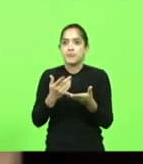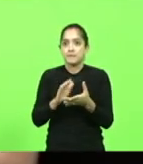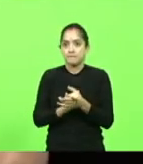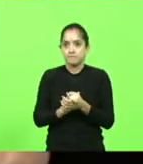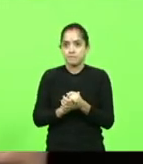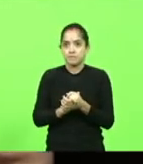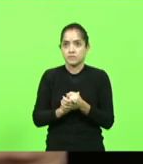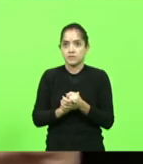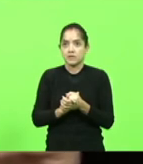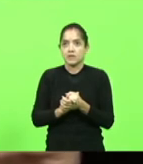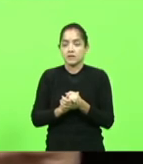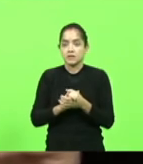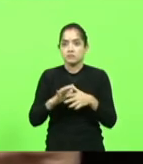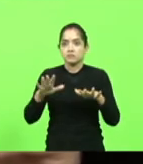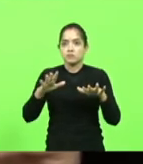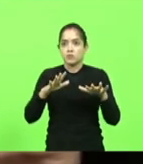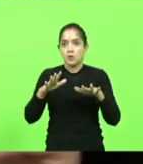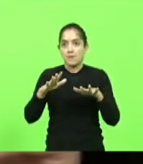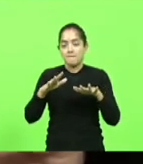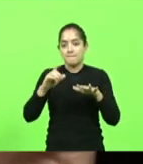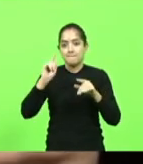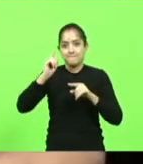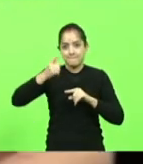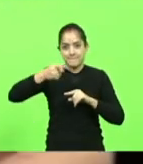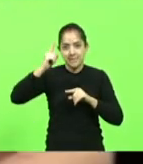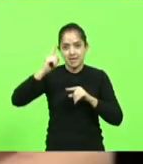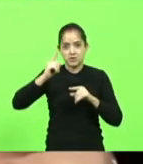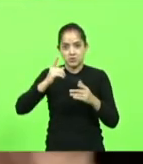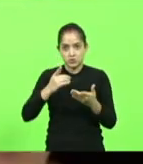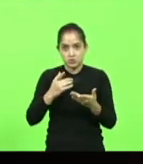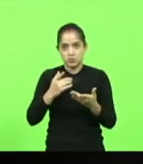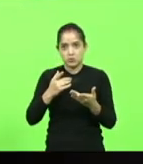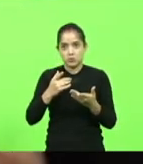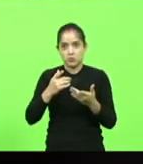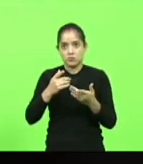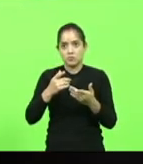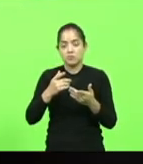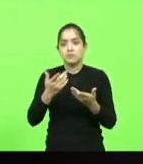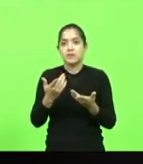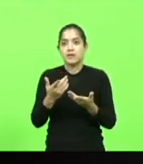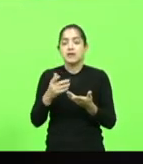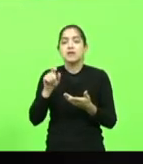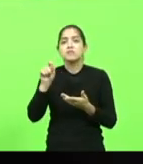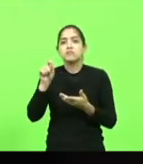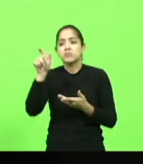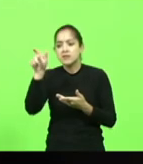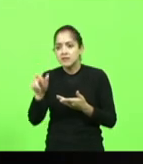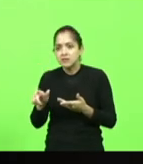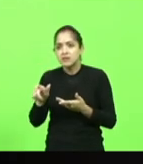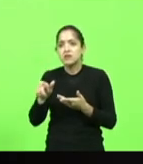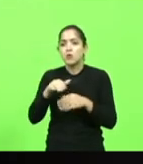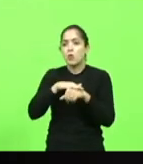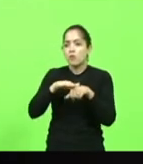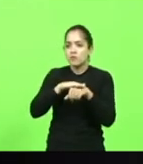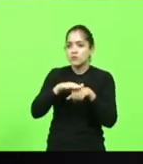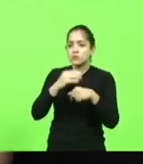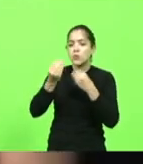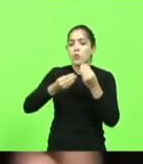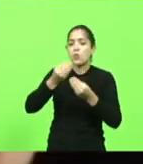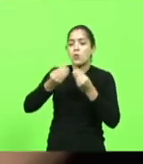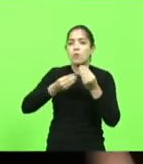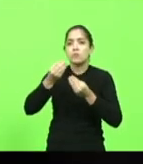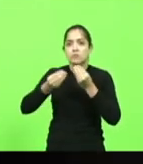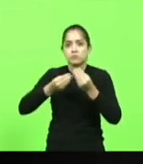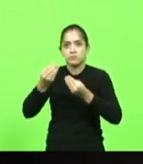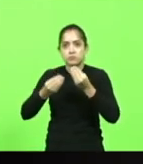ilusionista misterio terredos do misterio eu queria falar com o misterio como é que consegue se o misterio